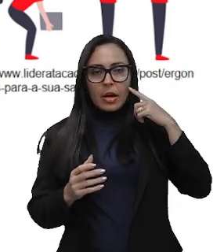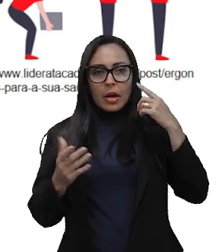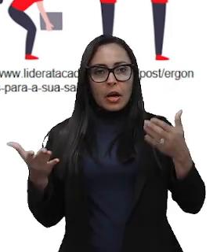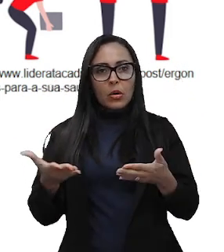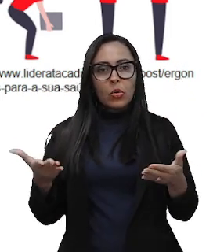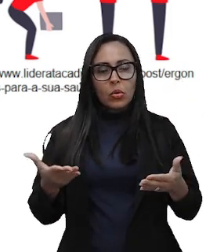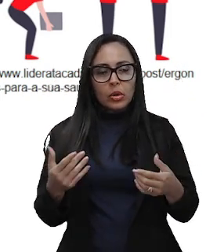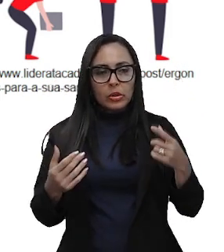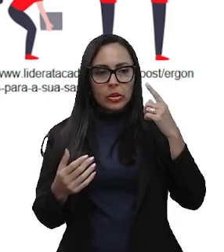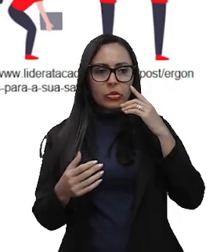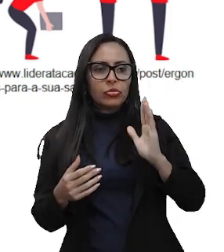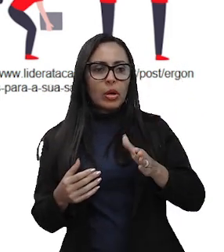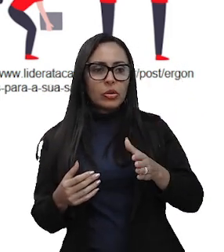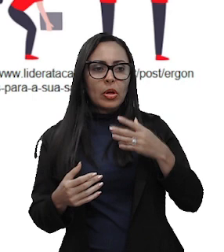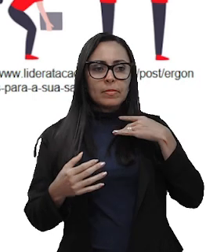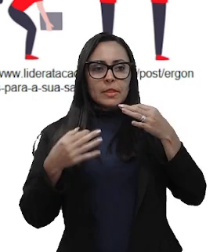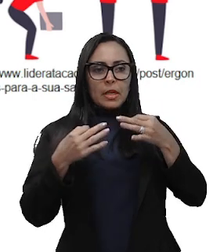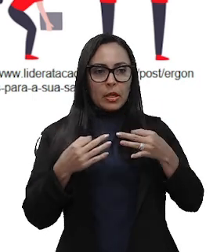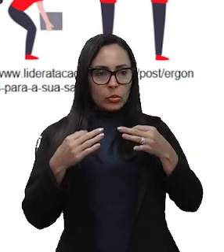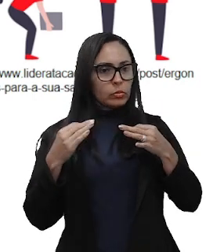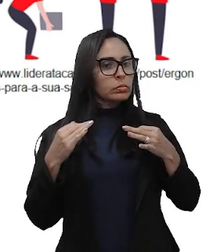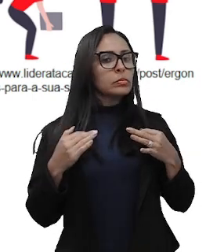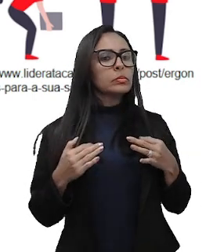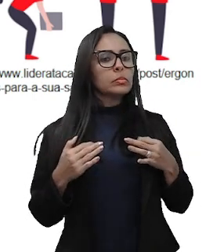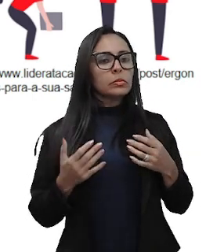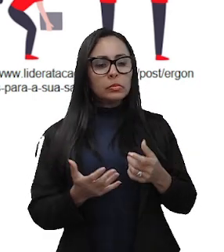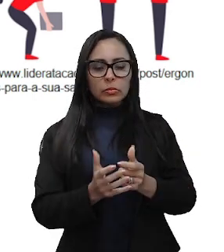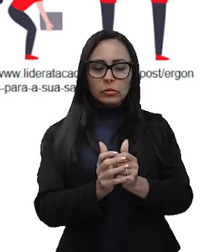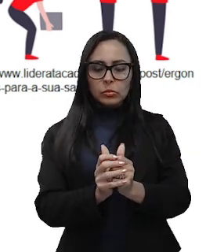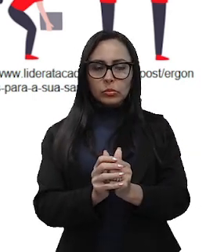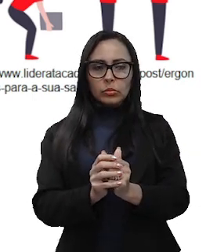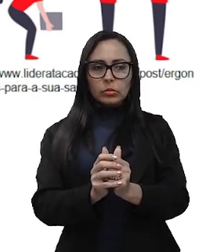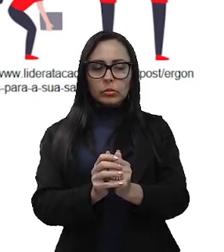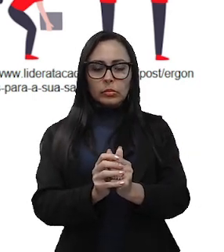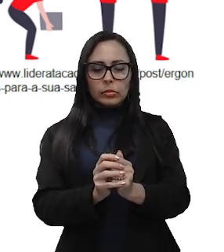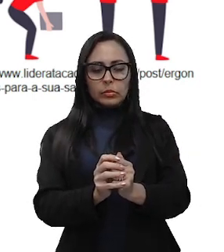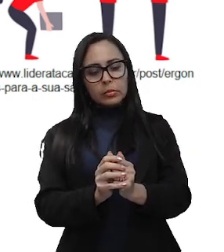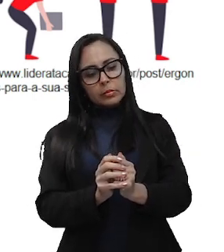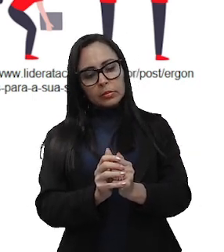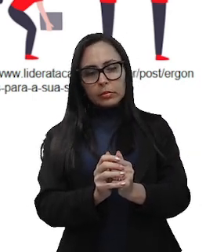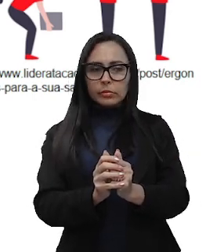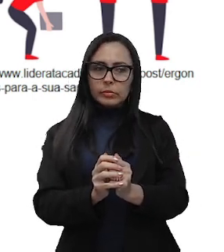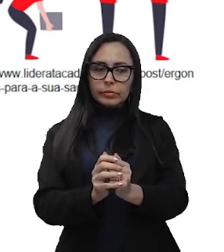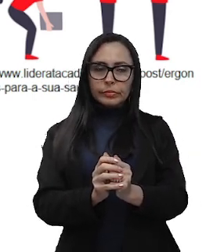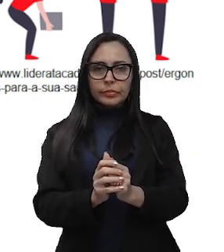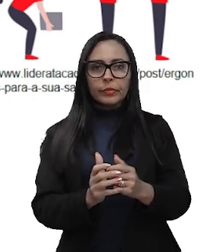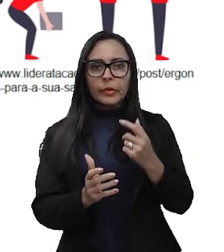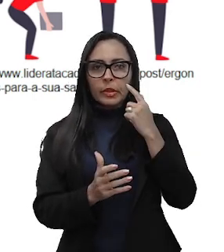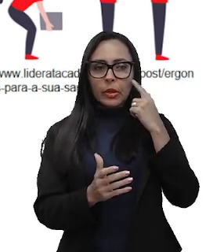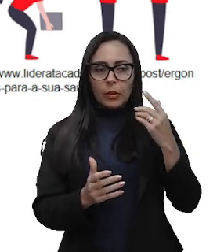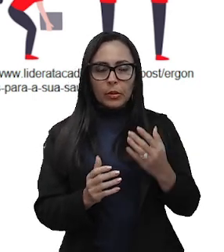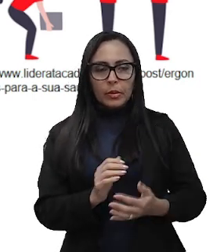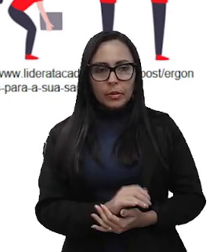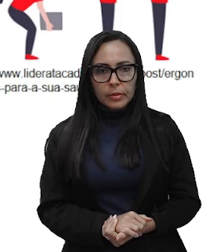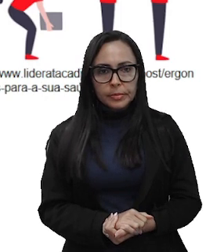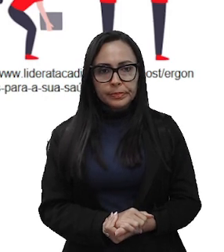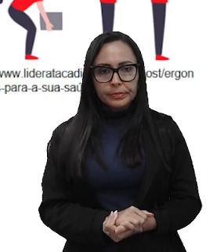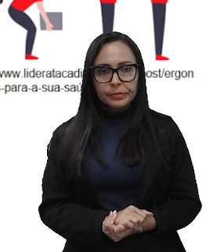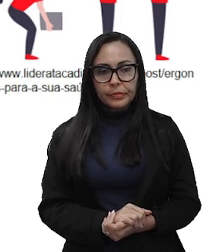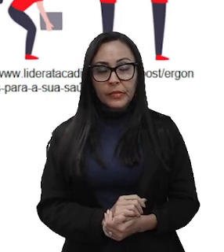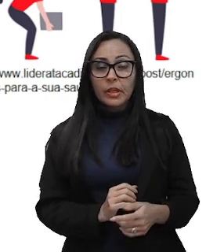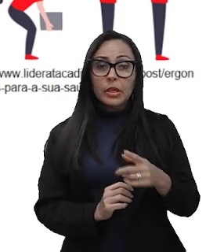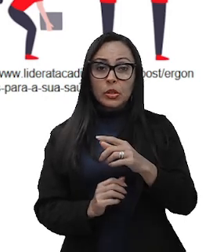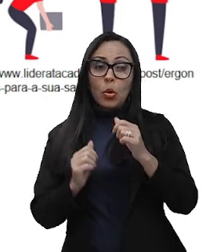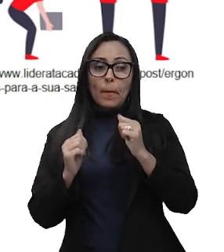vê que já está mais preservada essa questão do pescoço, né? O pescoço está um pouco mais reto. E aí,